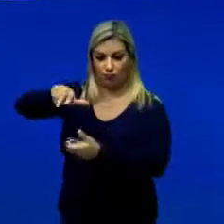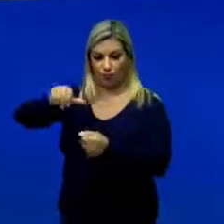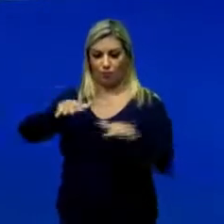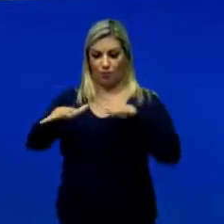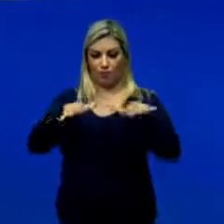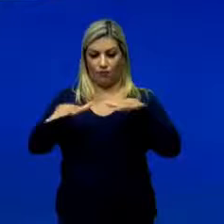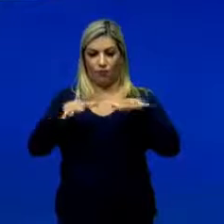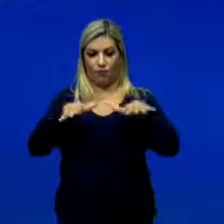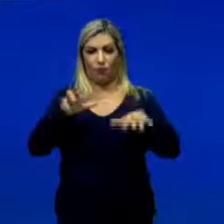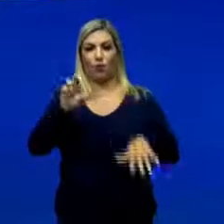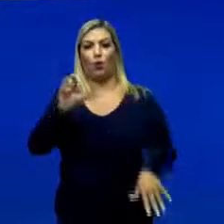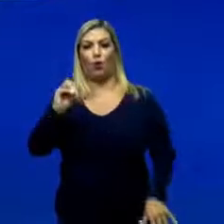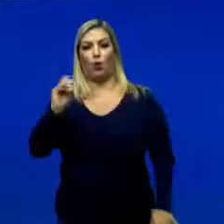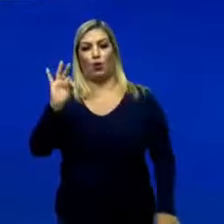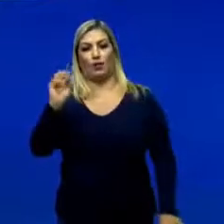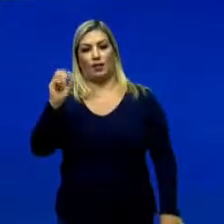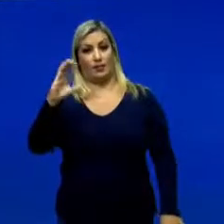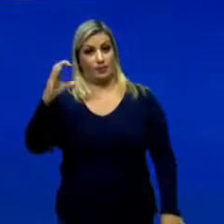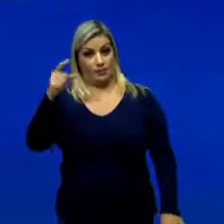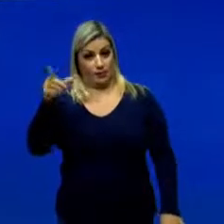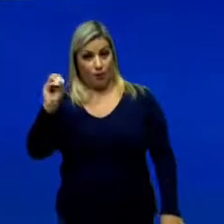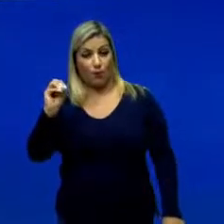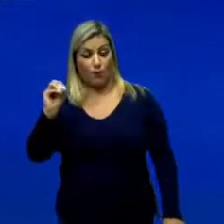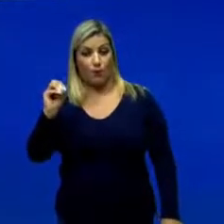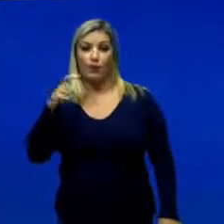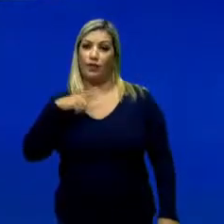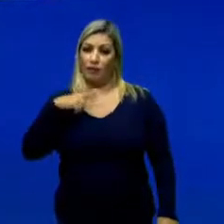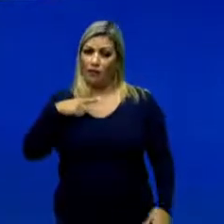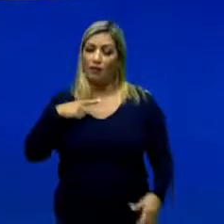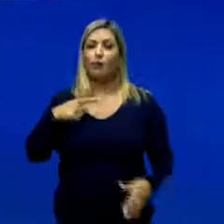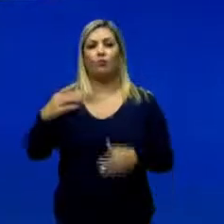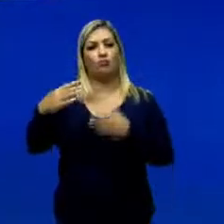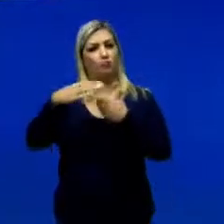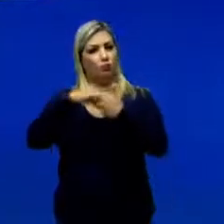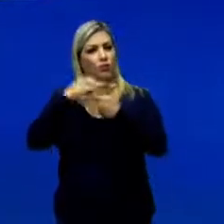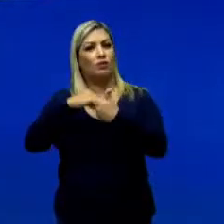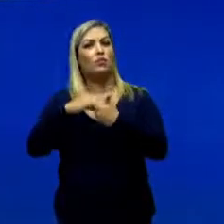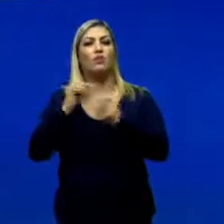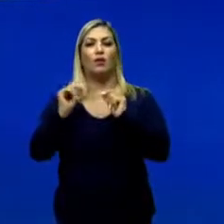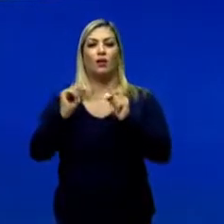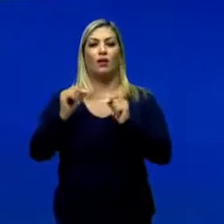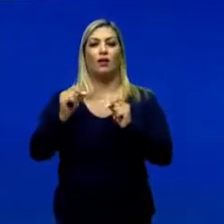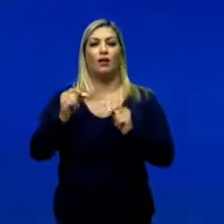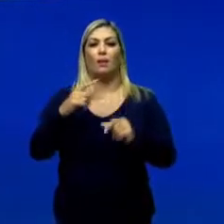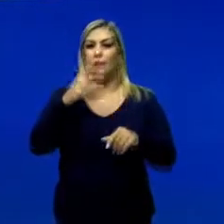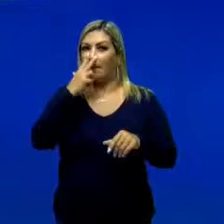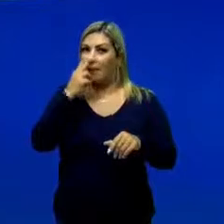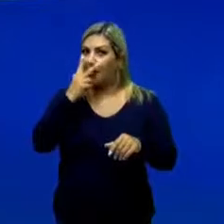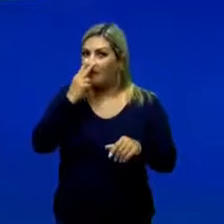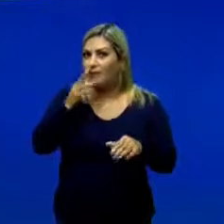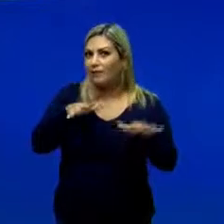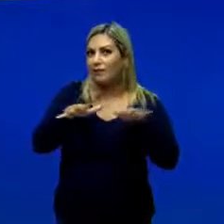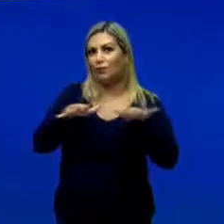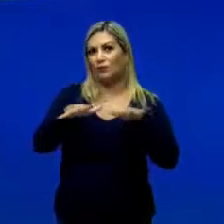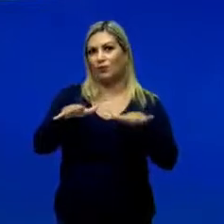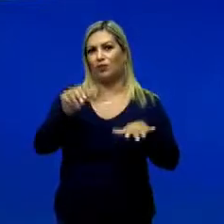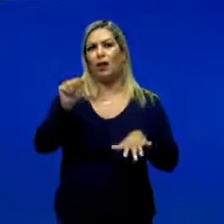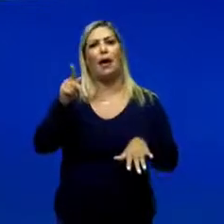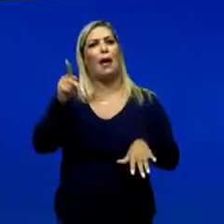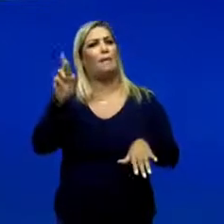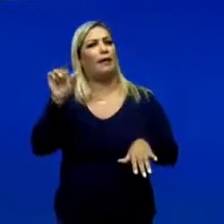tá? O movimento de rotação. Esse movimento de rotação, ele nos dá um movimento aparente. Qual que é o movimento